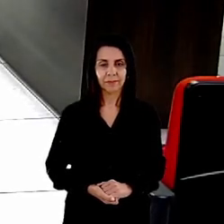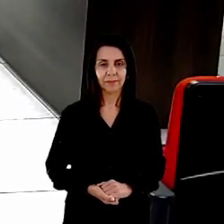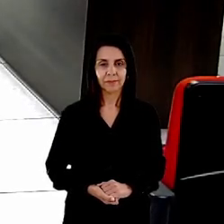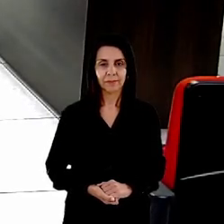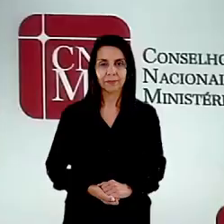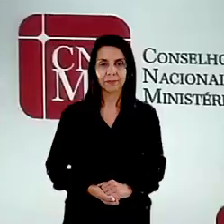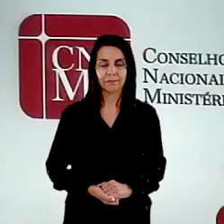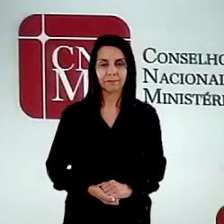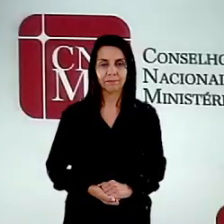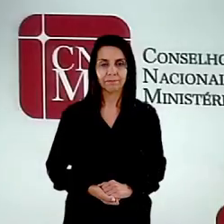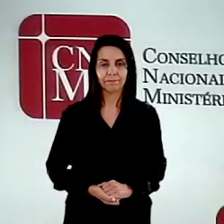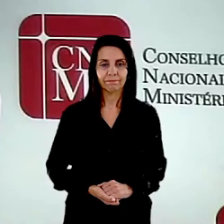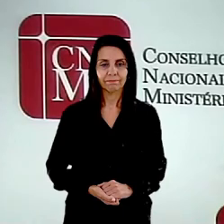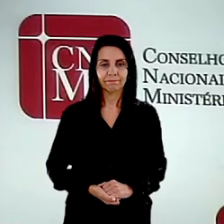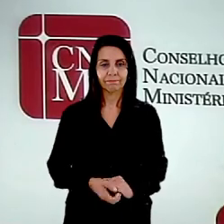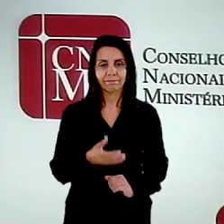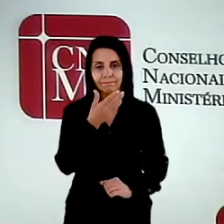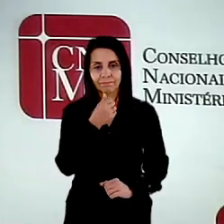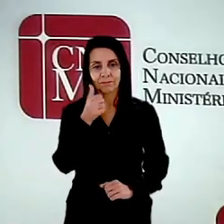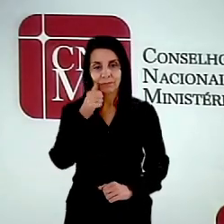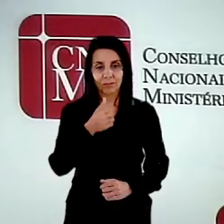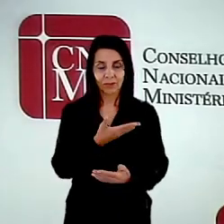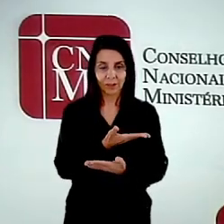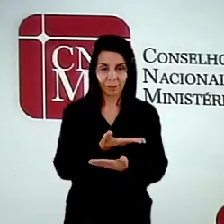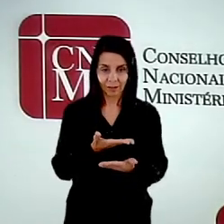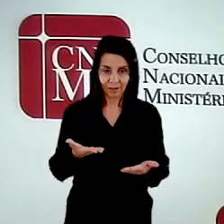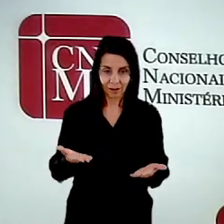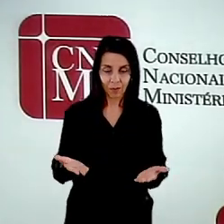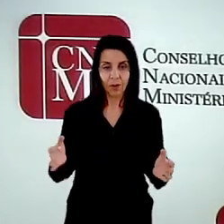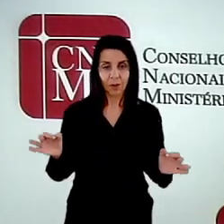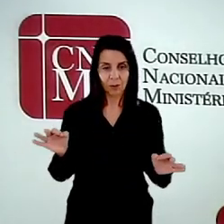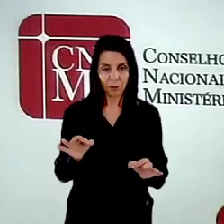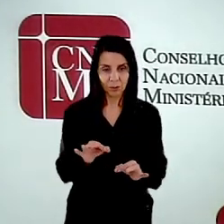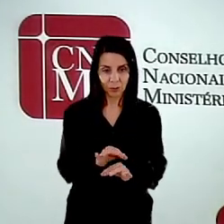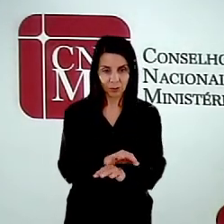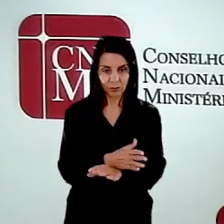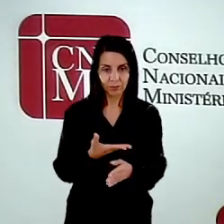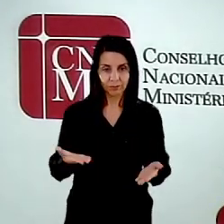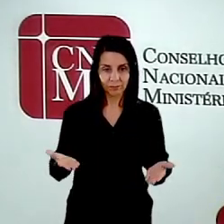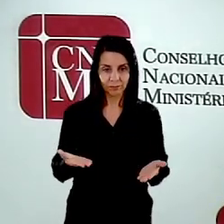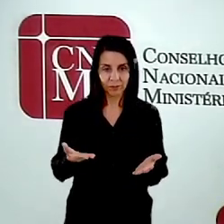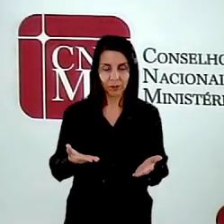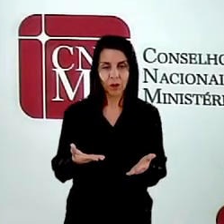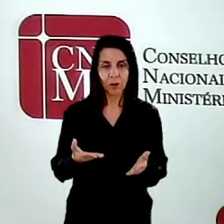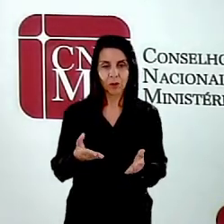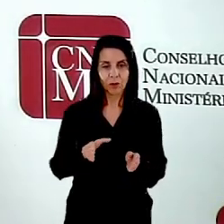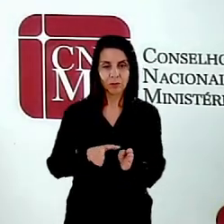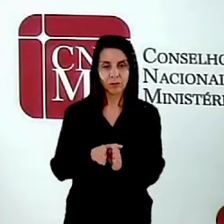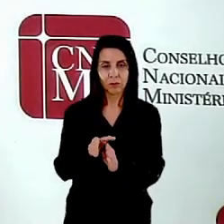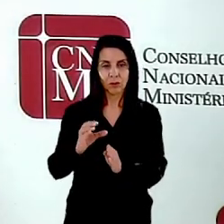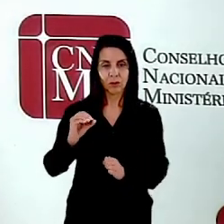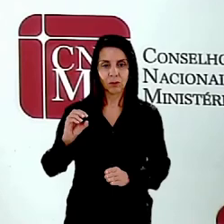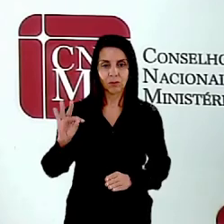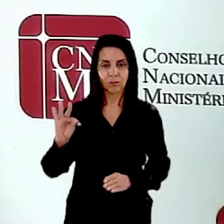senhoras e senhores para as considerações finais desse evento tem a palavra o conselheiro Otávio Luiz Roberto Júnior